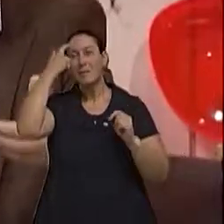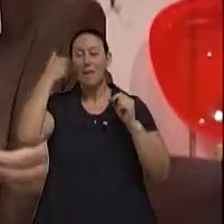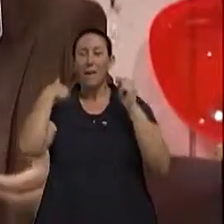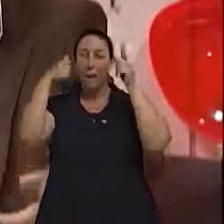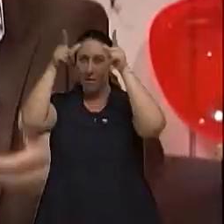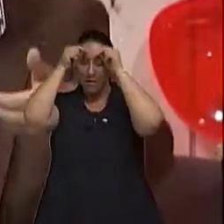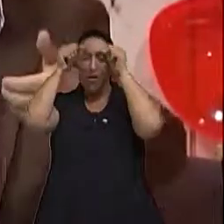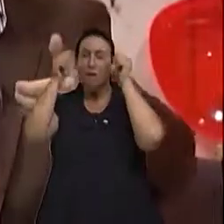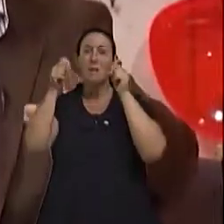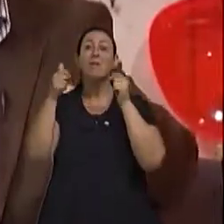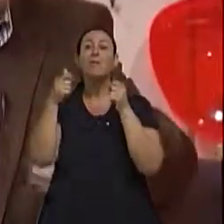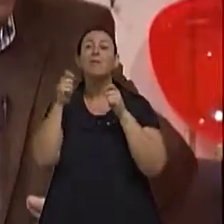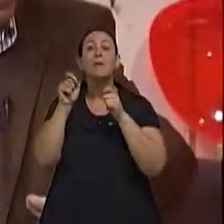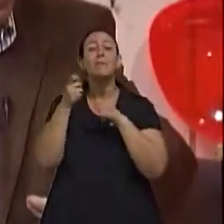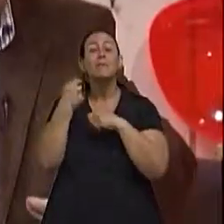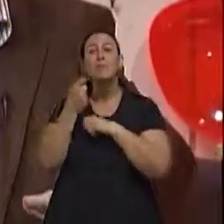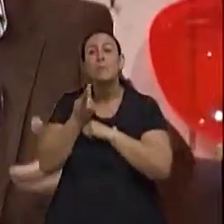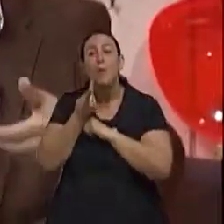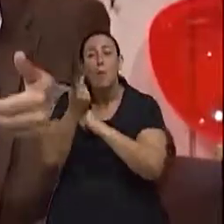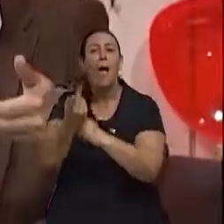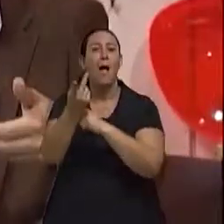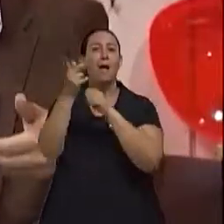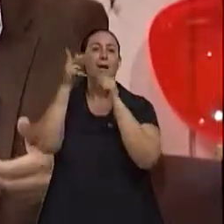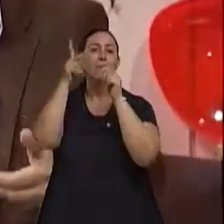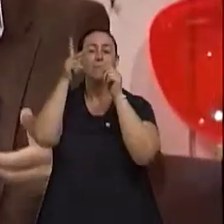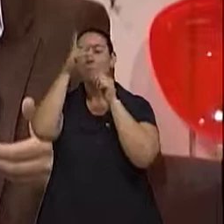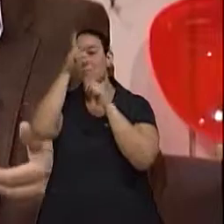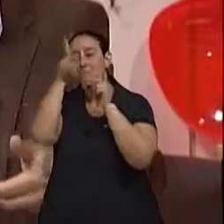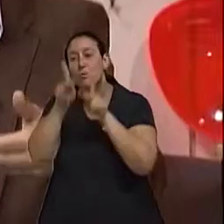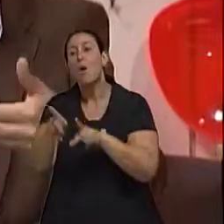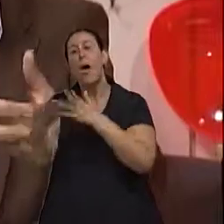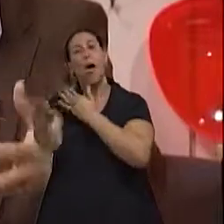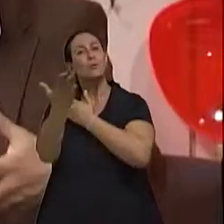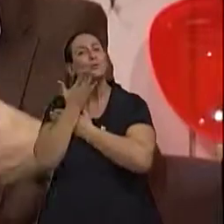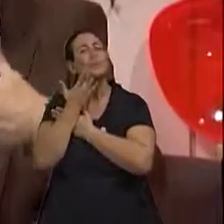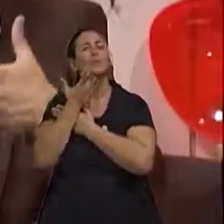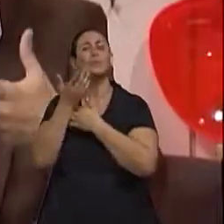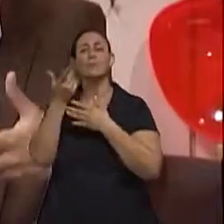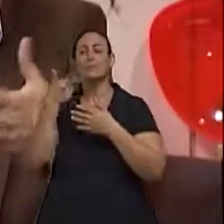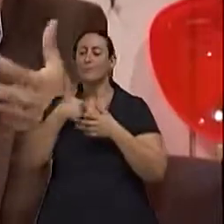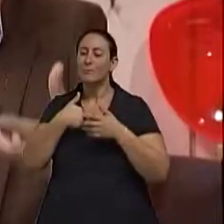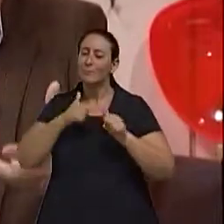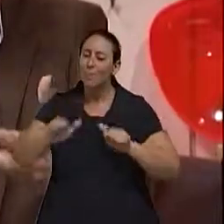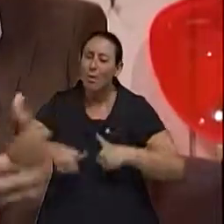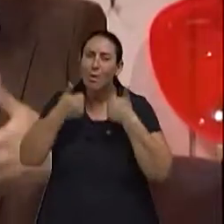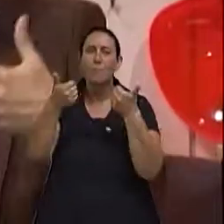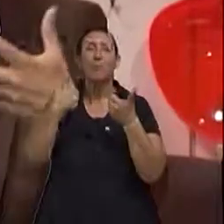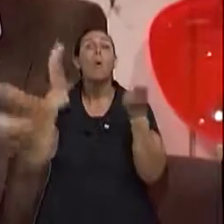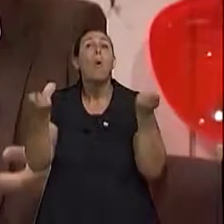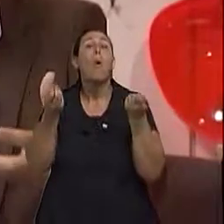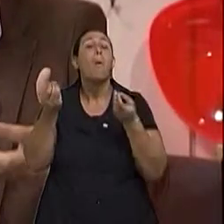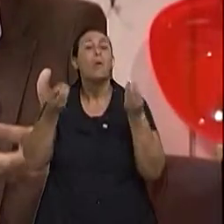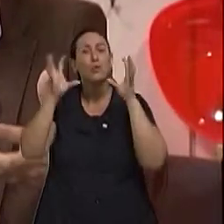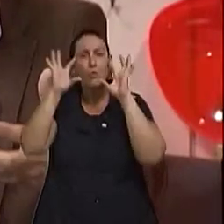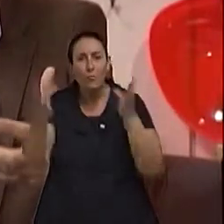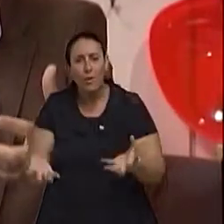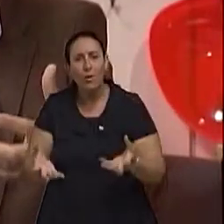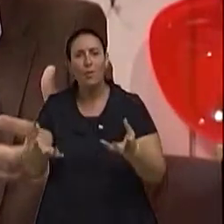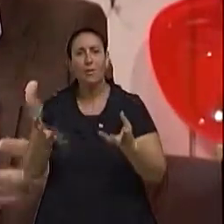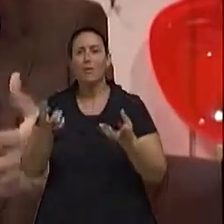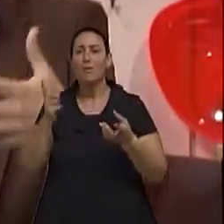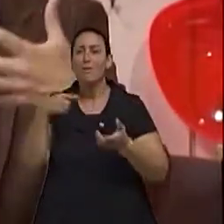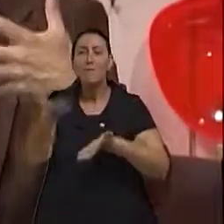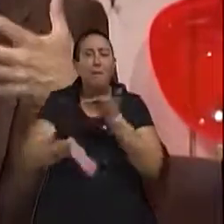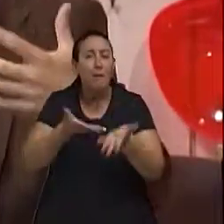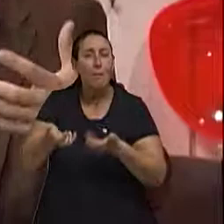procurar alguém que vai entender o problema, que vai procurar ver que maneira isso pode ser solucionado, tratado adequadamente,